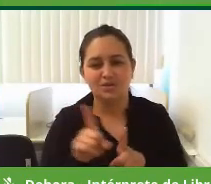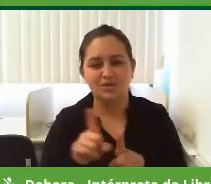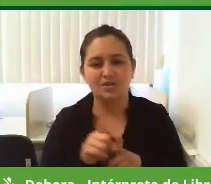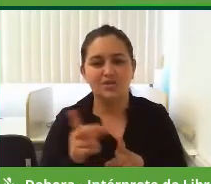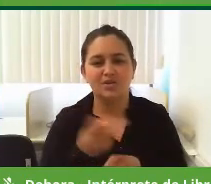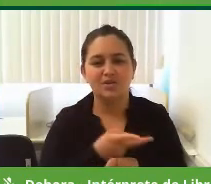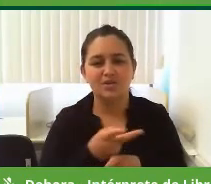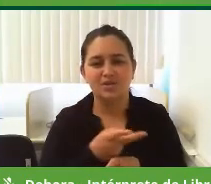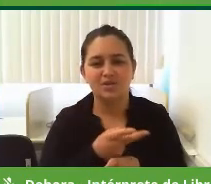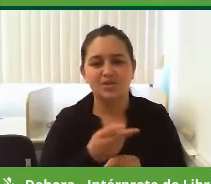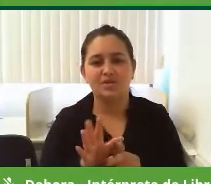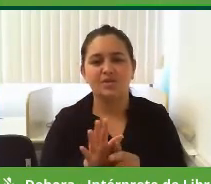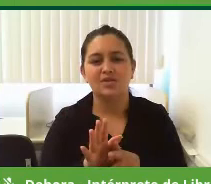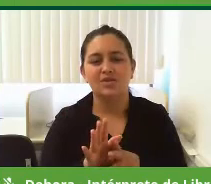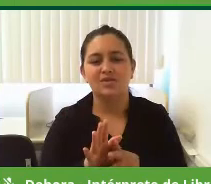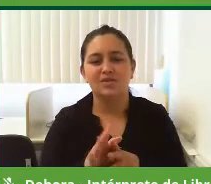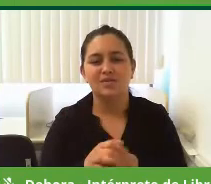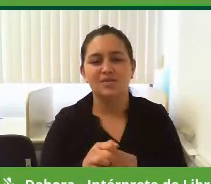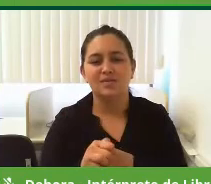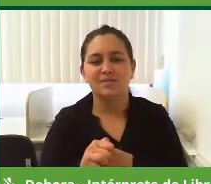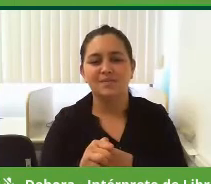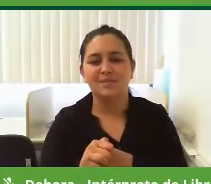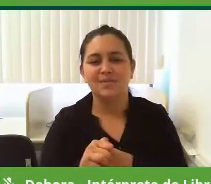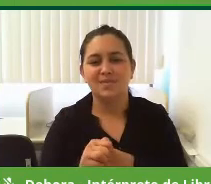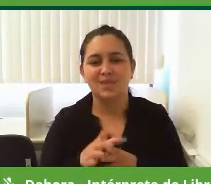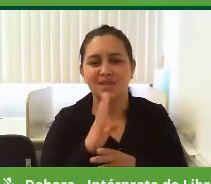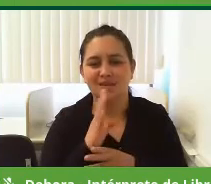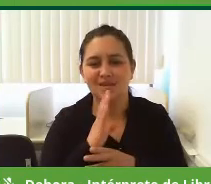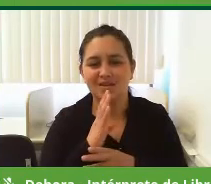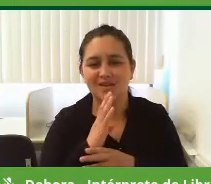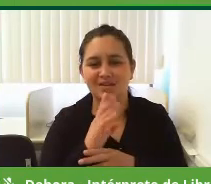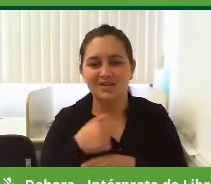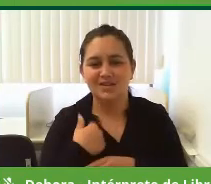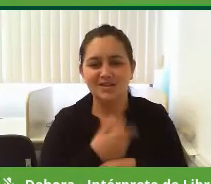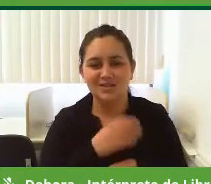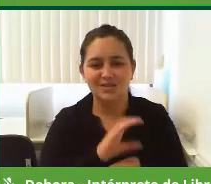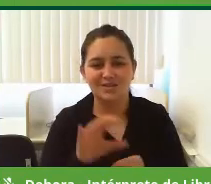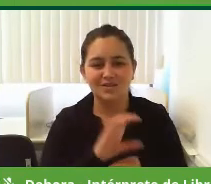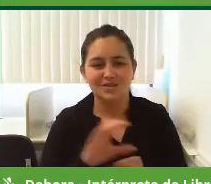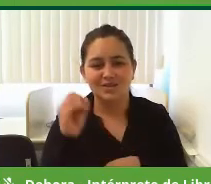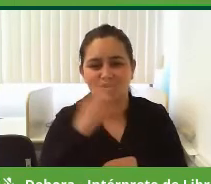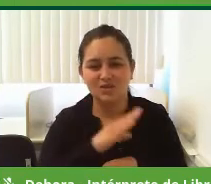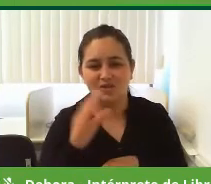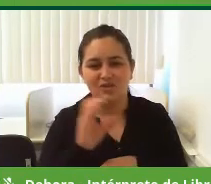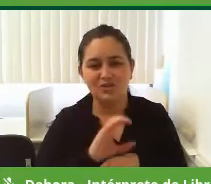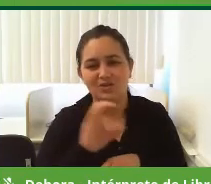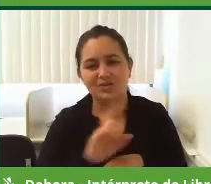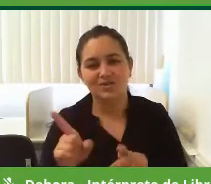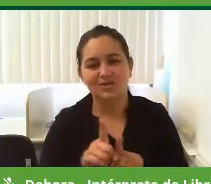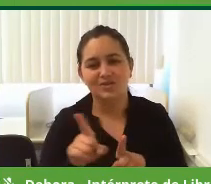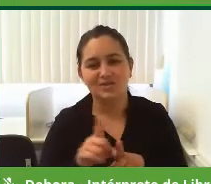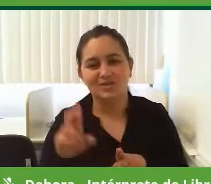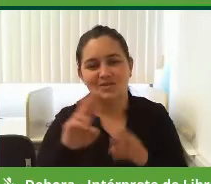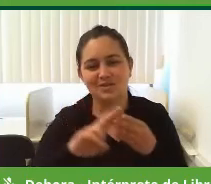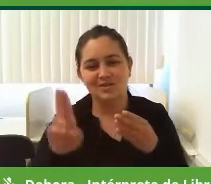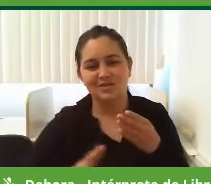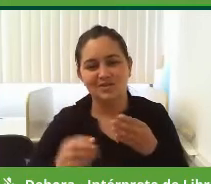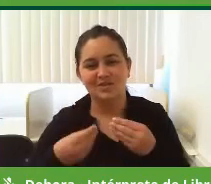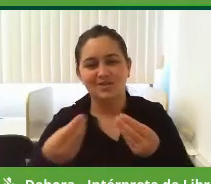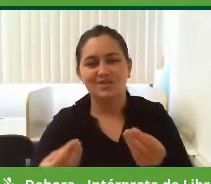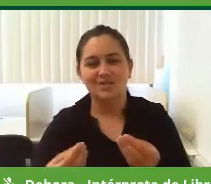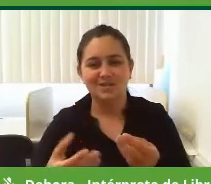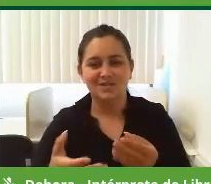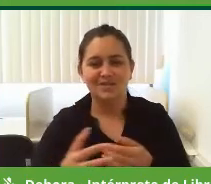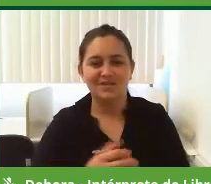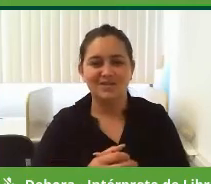nas nossas redes sociais e conheça os nossos cursos e os novos cursos que a Univire está oferecendo também em São